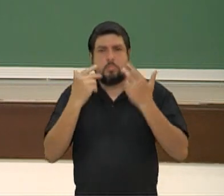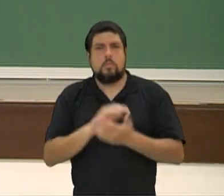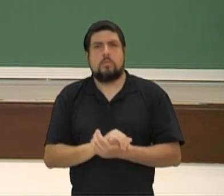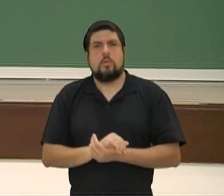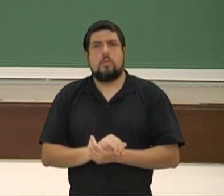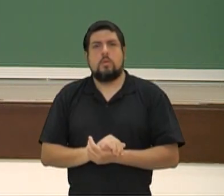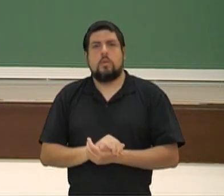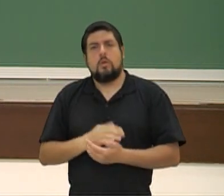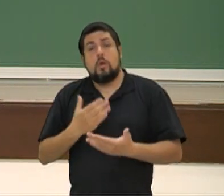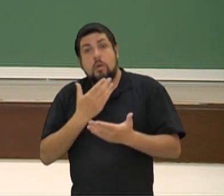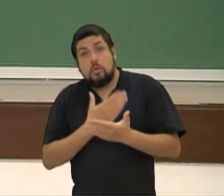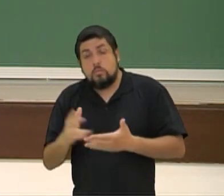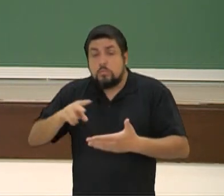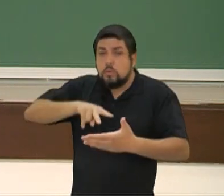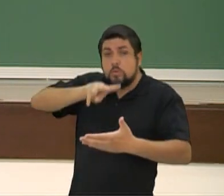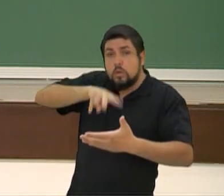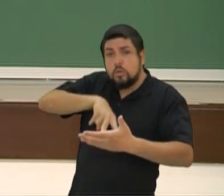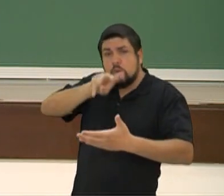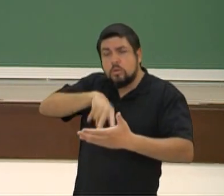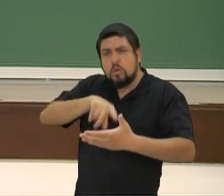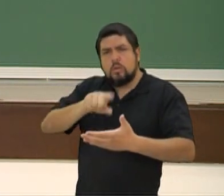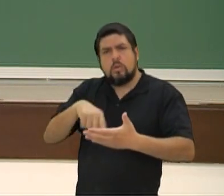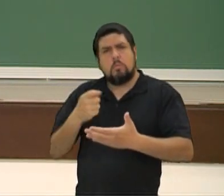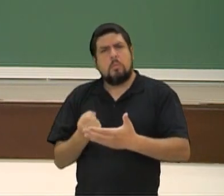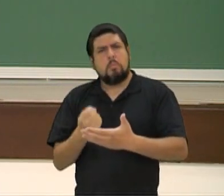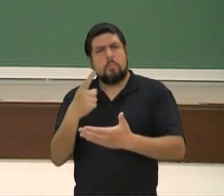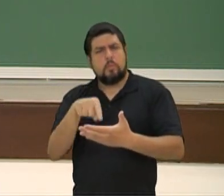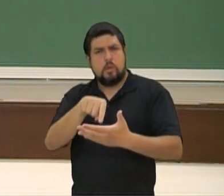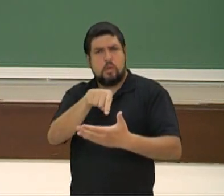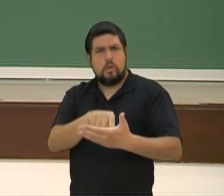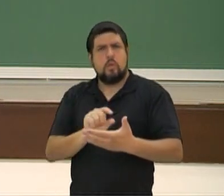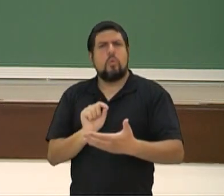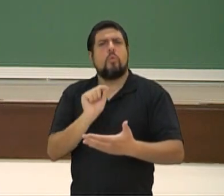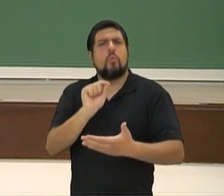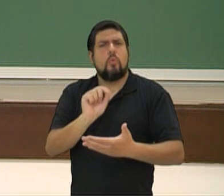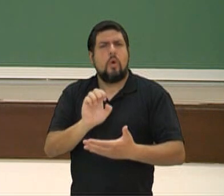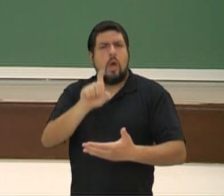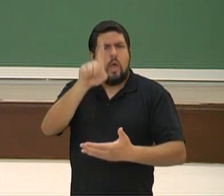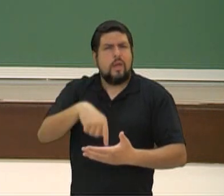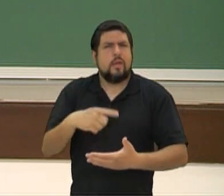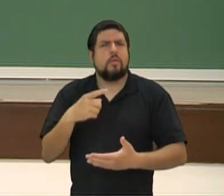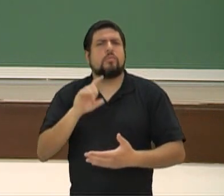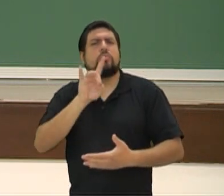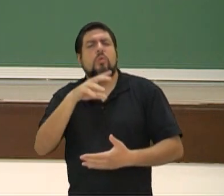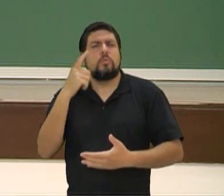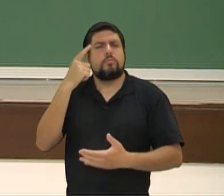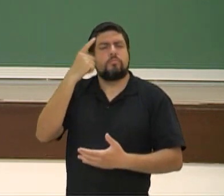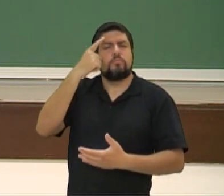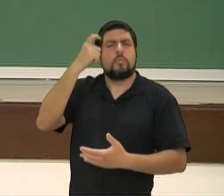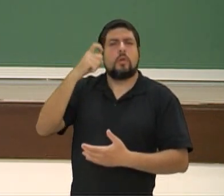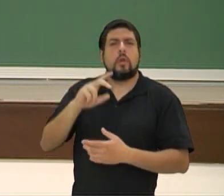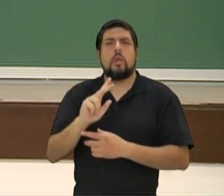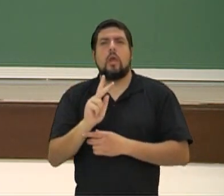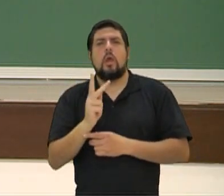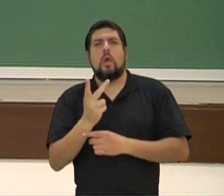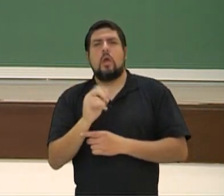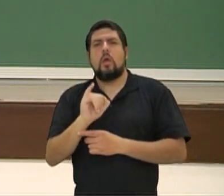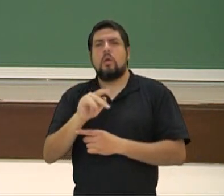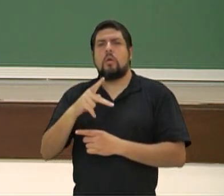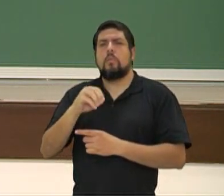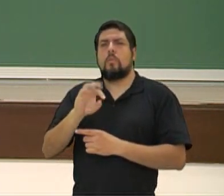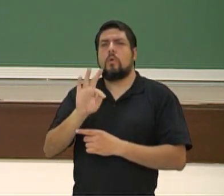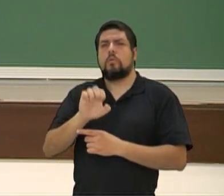e começa a prestar atenção que era uma espécie de uma hipótese que estava levantando. O é uma hipótese, professor? É uma teoria para ser